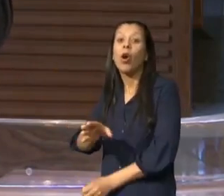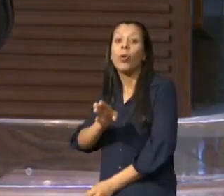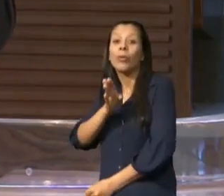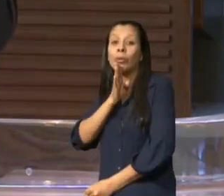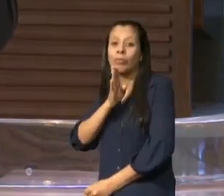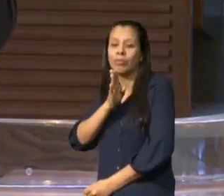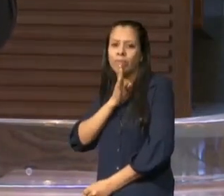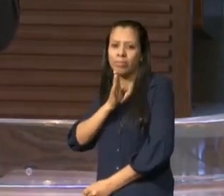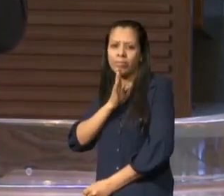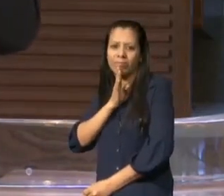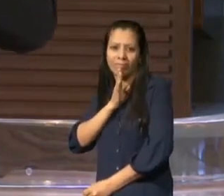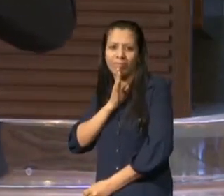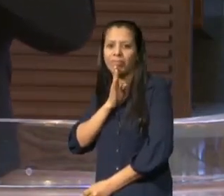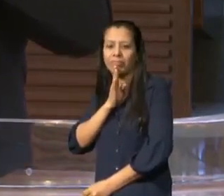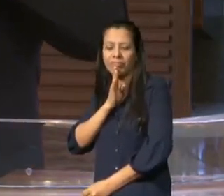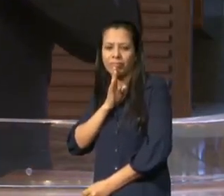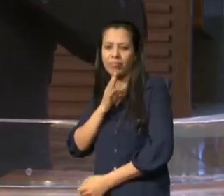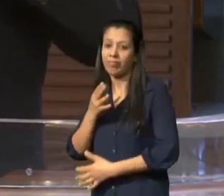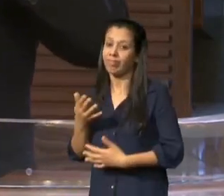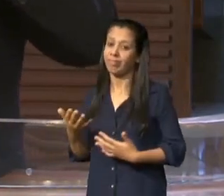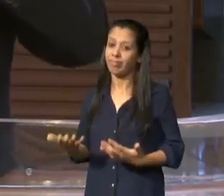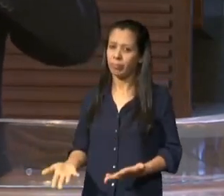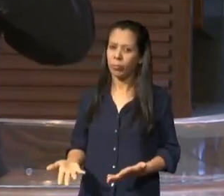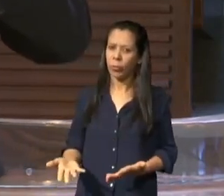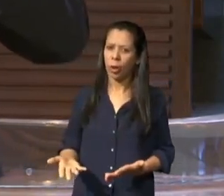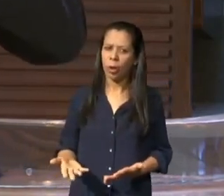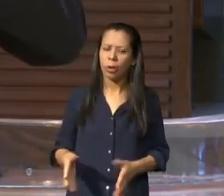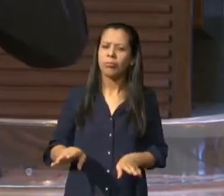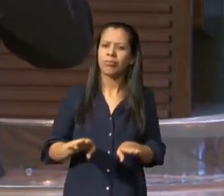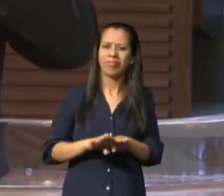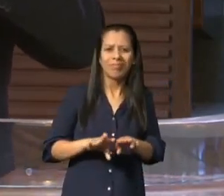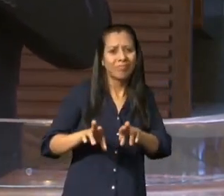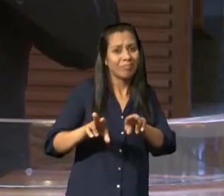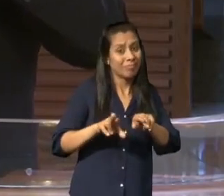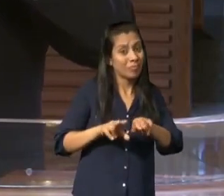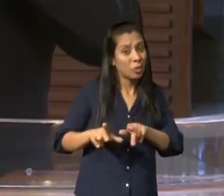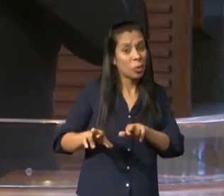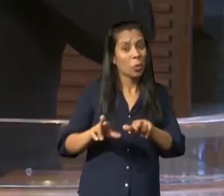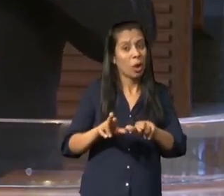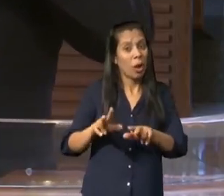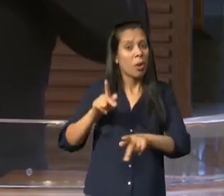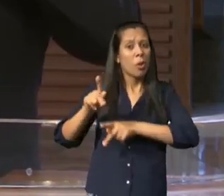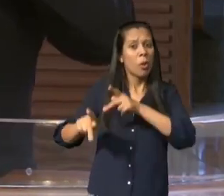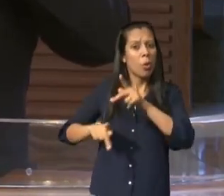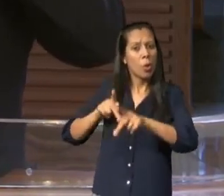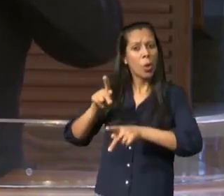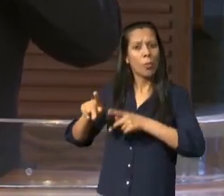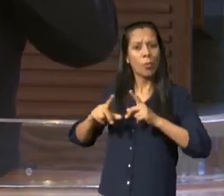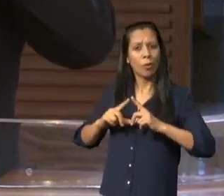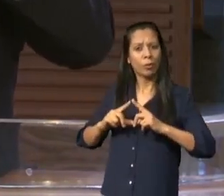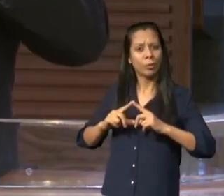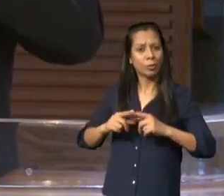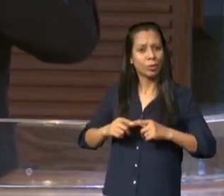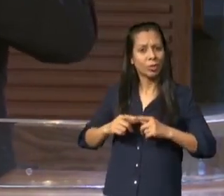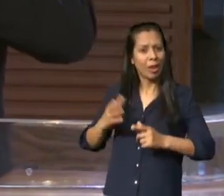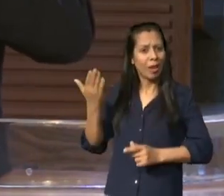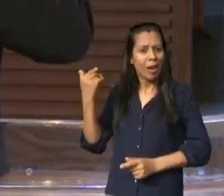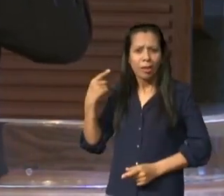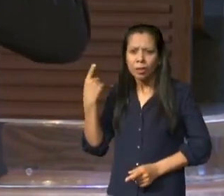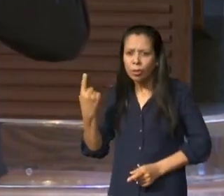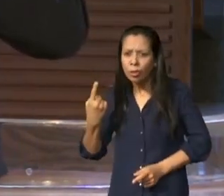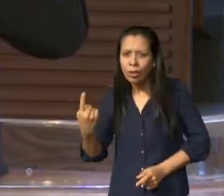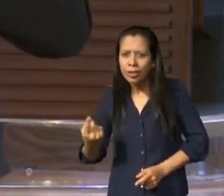ninguém poderia alegar para a trajetória da vida que eles estavam ali que eles não foram avisados